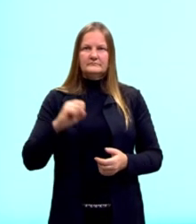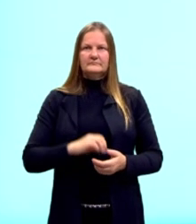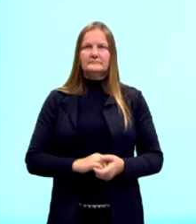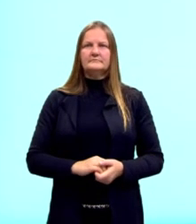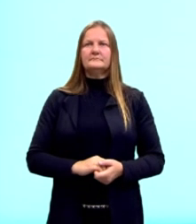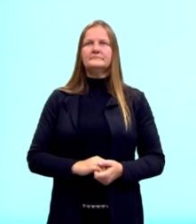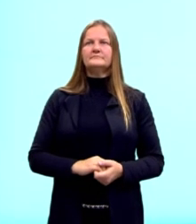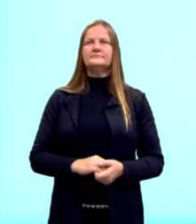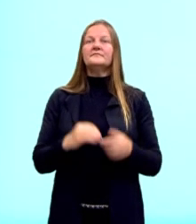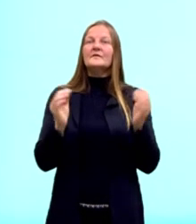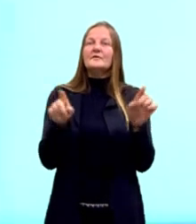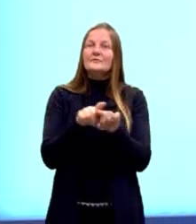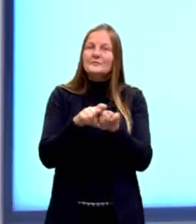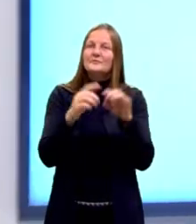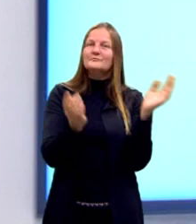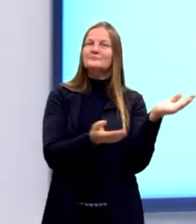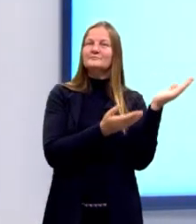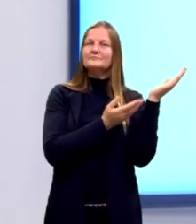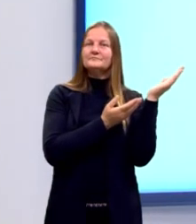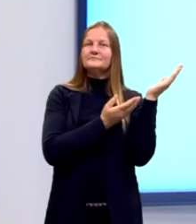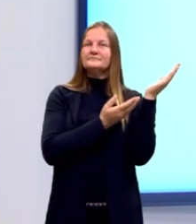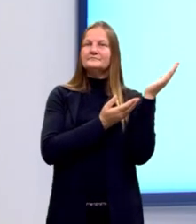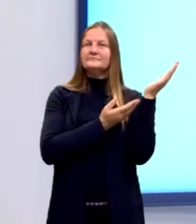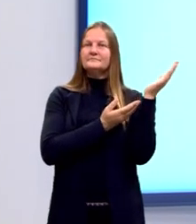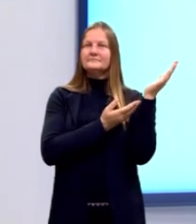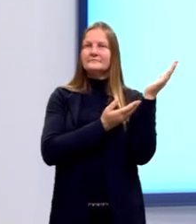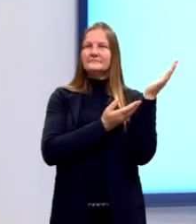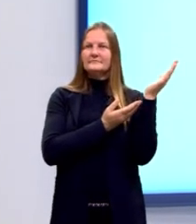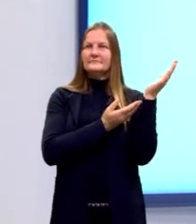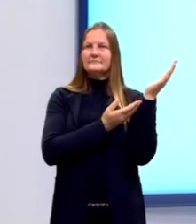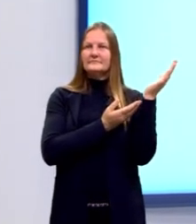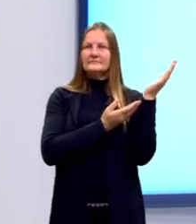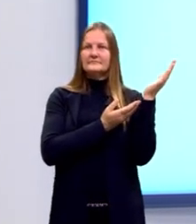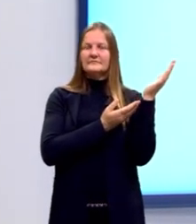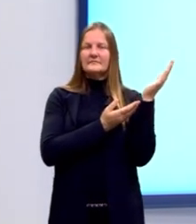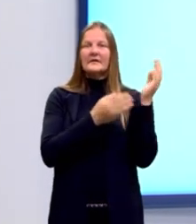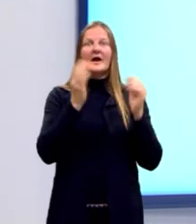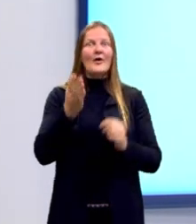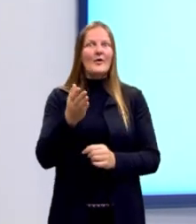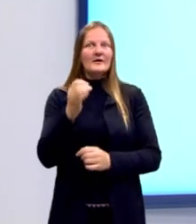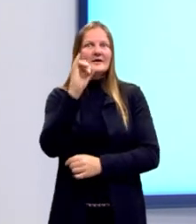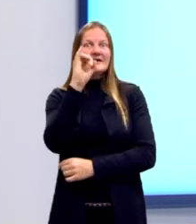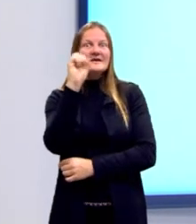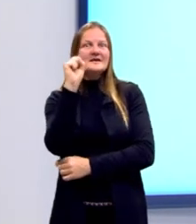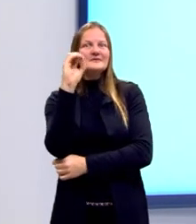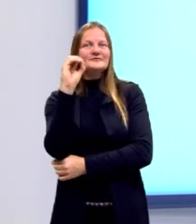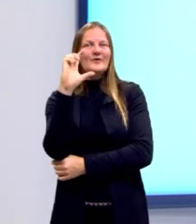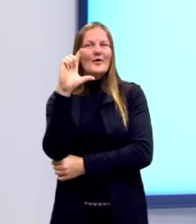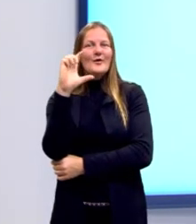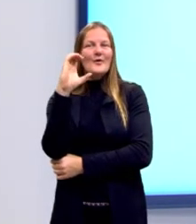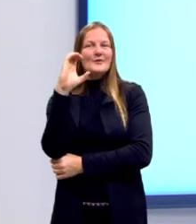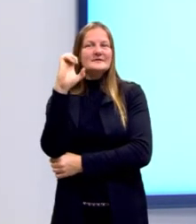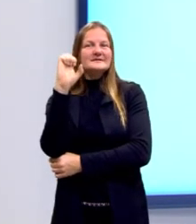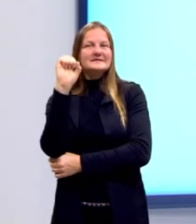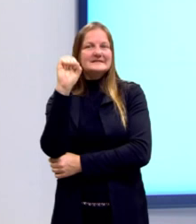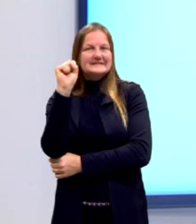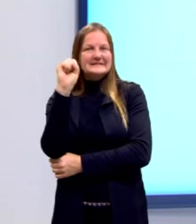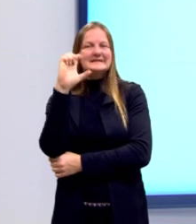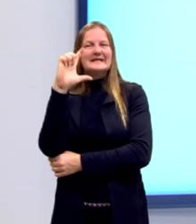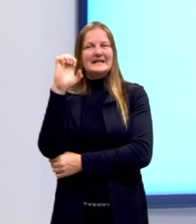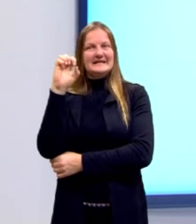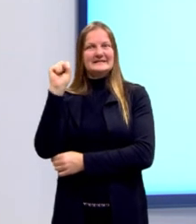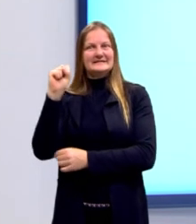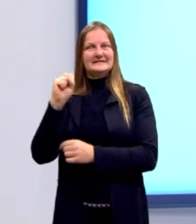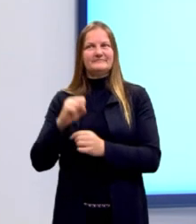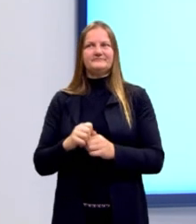Aqui eu trago para vocês o triângulo retângulo isósceles. Um triângulo retângulo isósceles